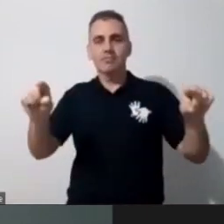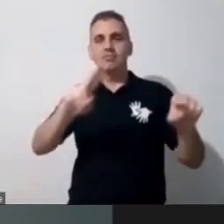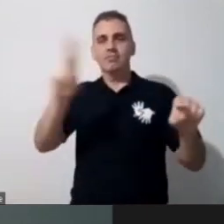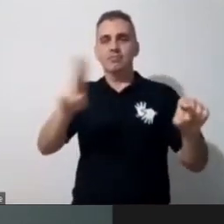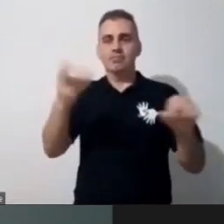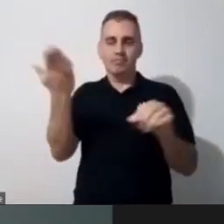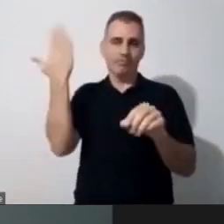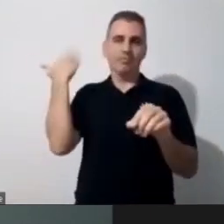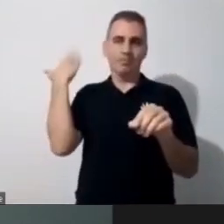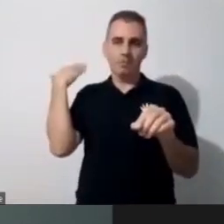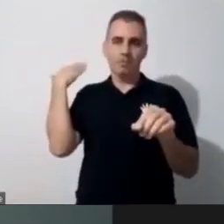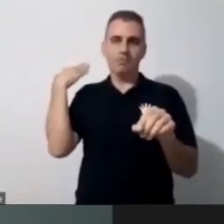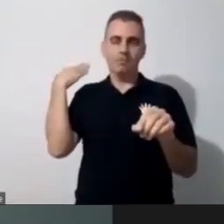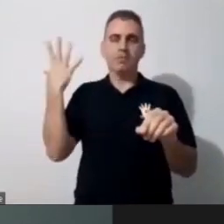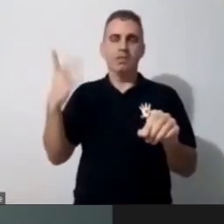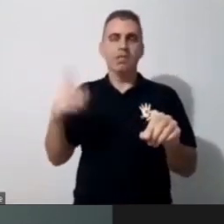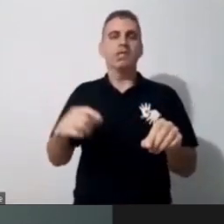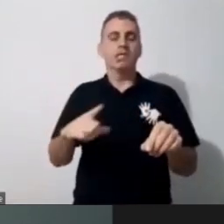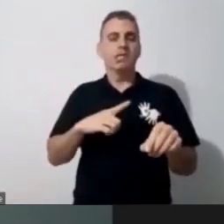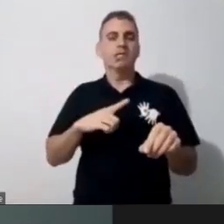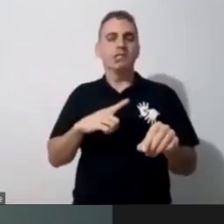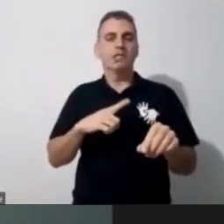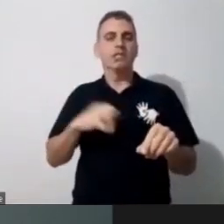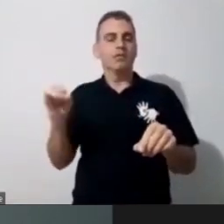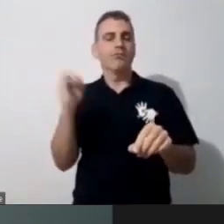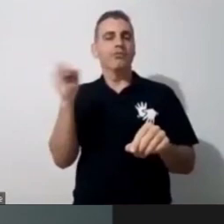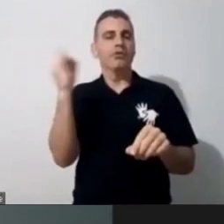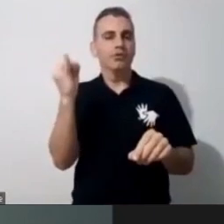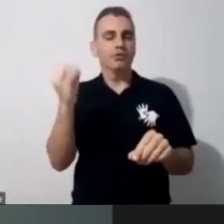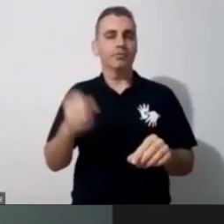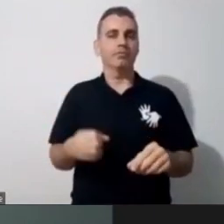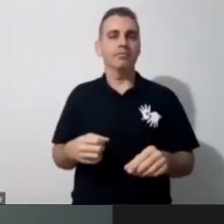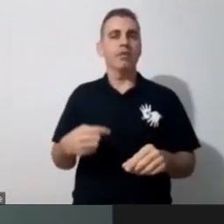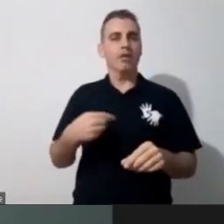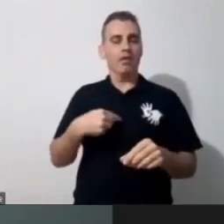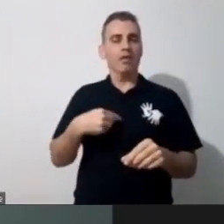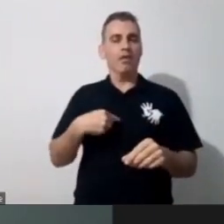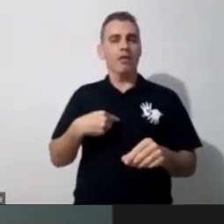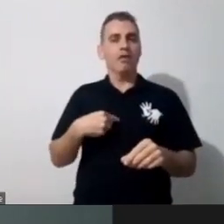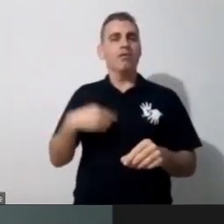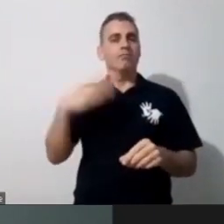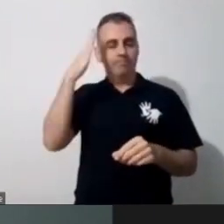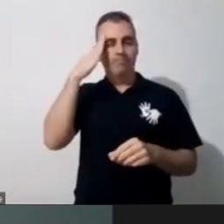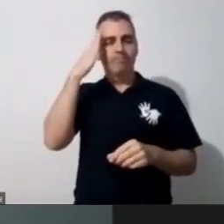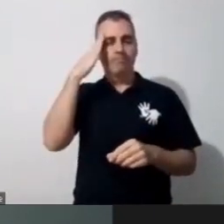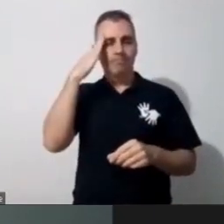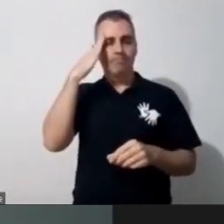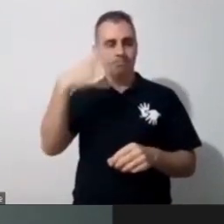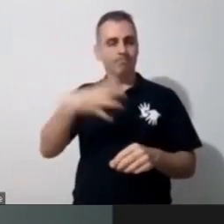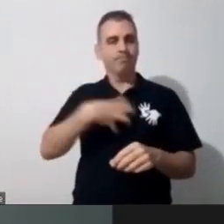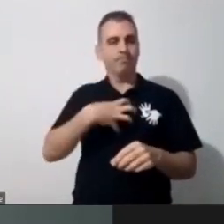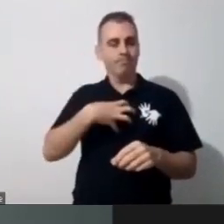acho que isso inspira muito quem tá escutando, tá, eu te entendo, e quando eu não te entendo, eu te aceito,